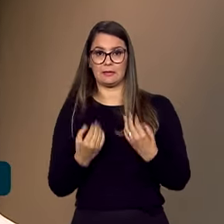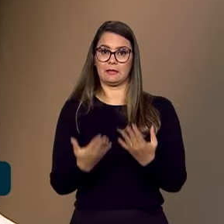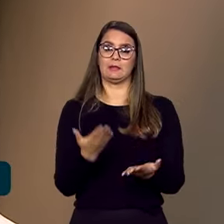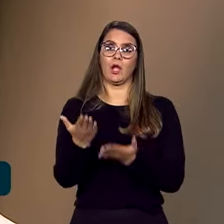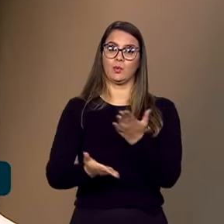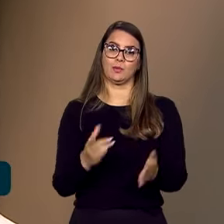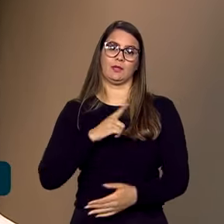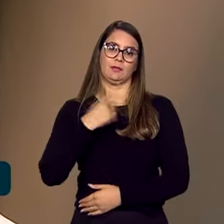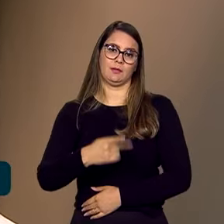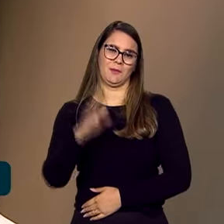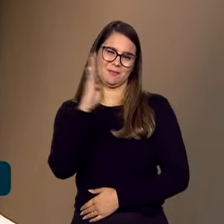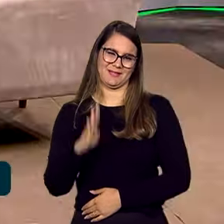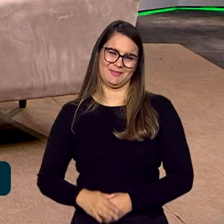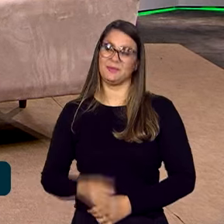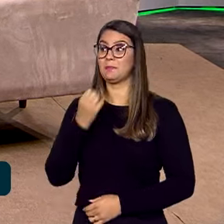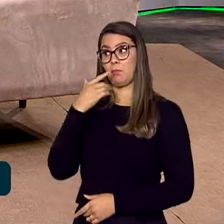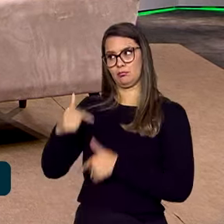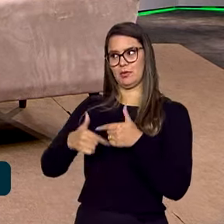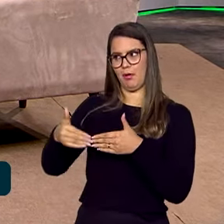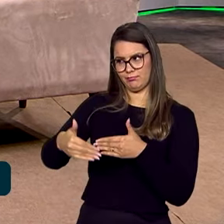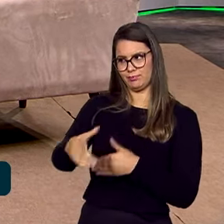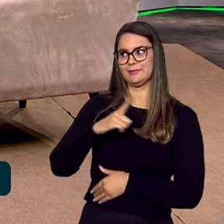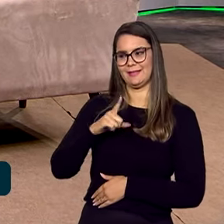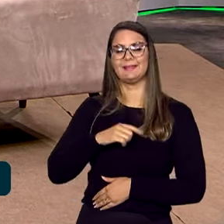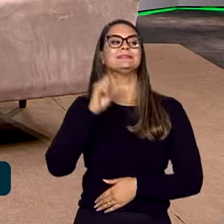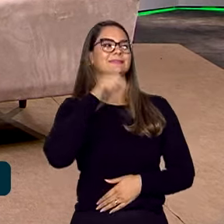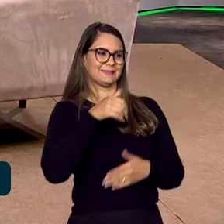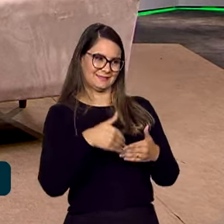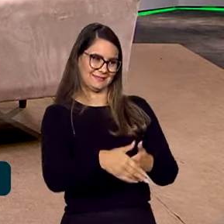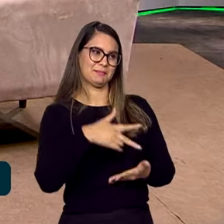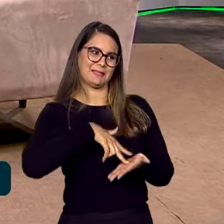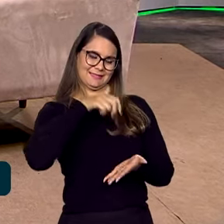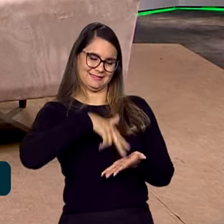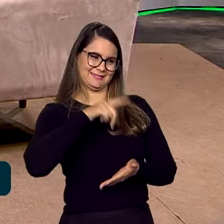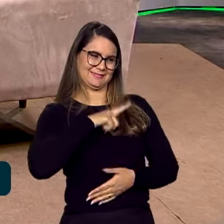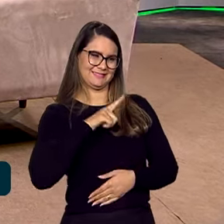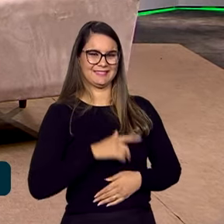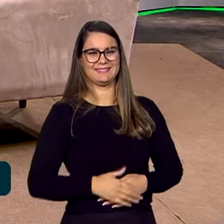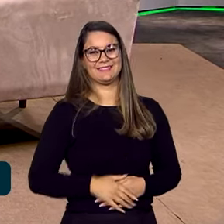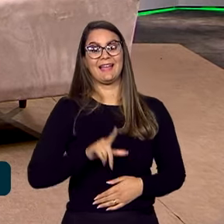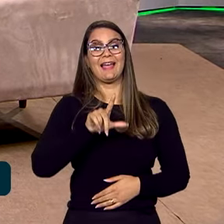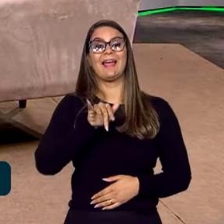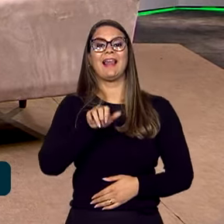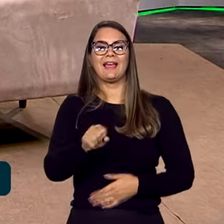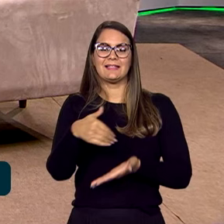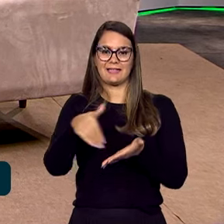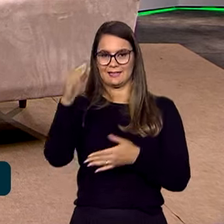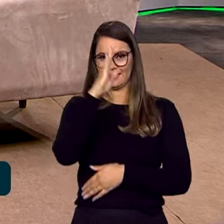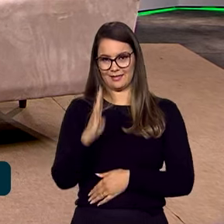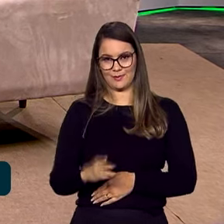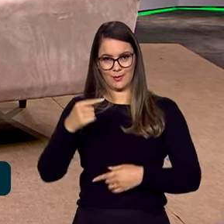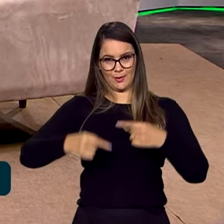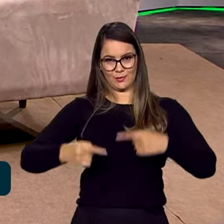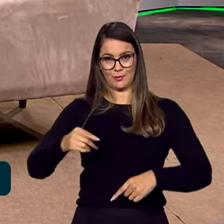cuidado que existem no Brasil. Que bom. Muito trabalho pela frente aí. Bastante, mas com muito entusiasmo. É isso mesmo. Laís Abramos, secretária nacional